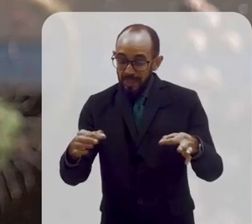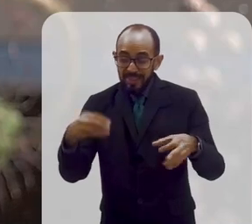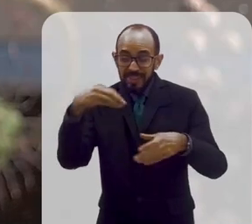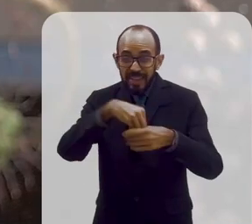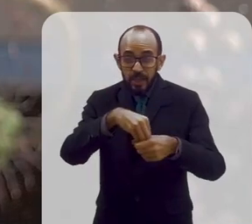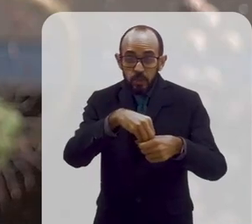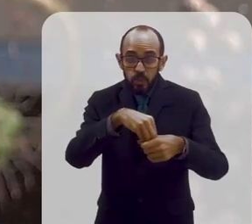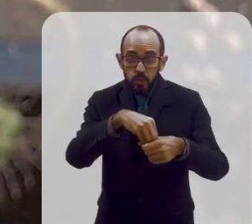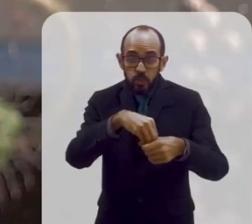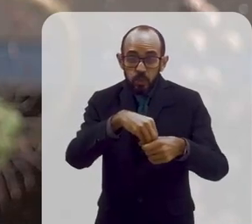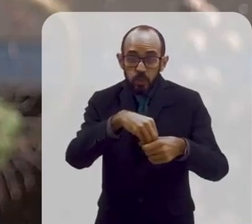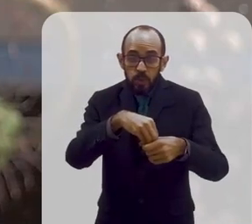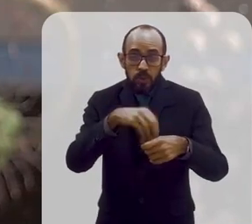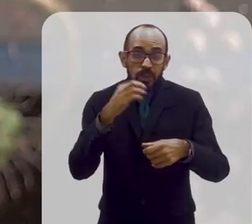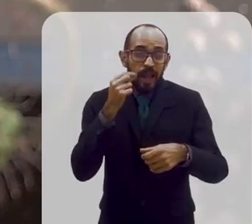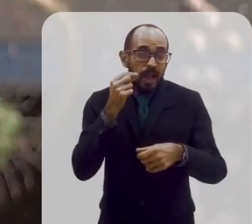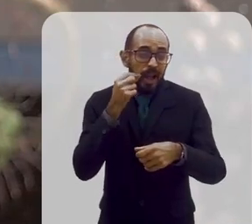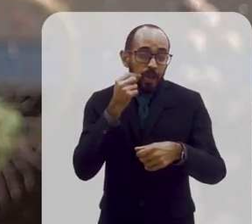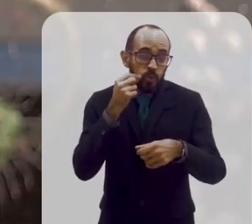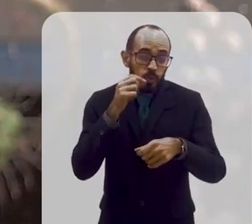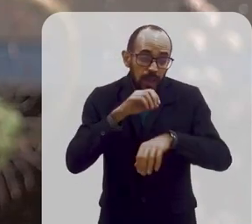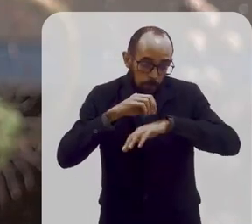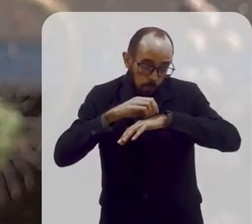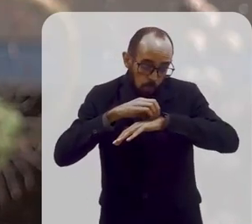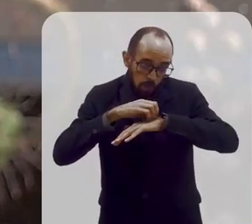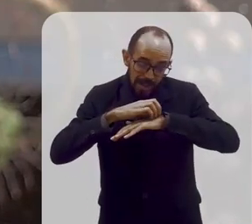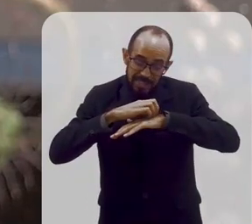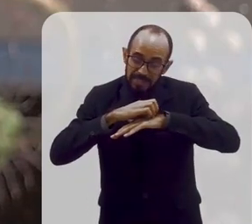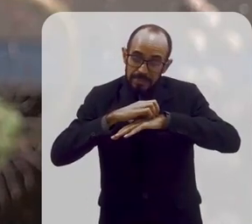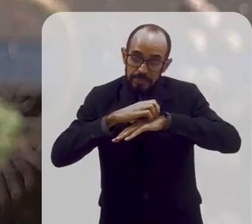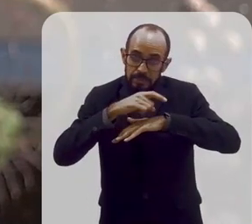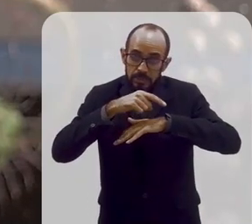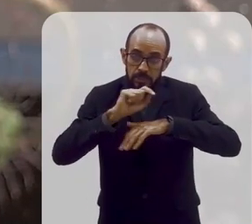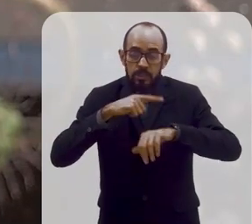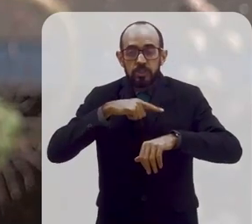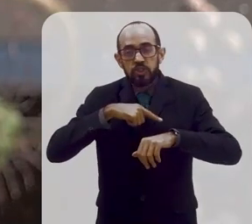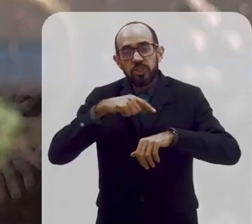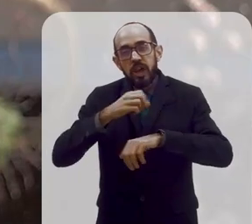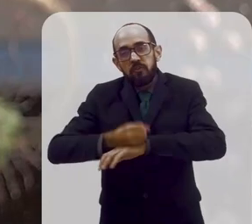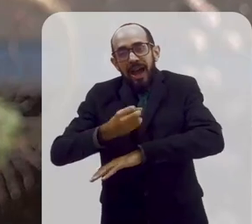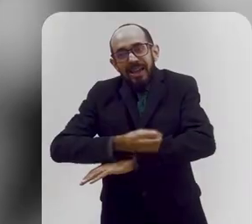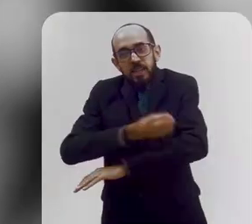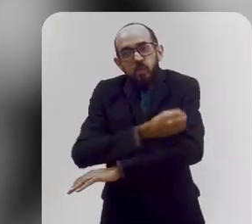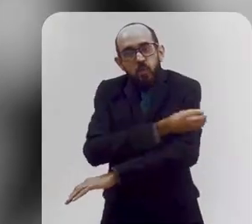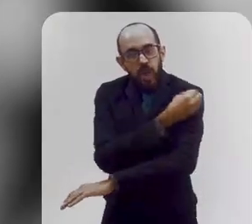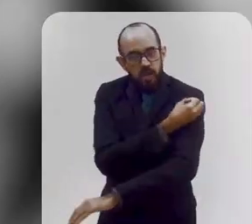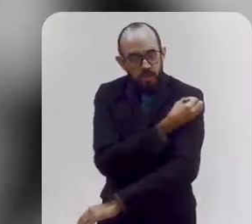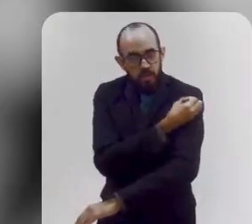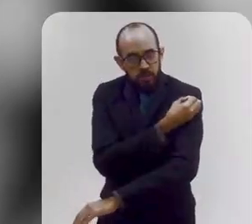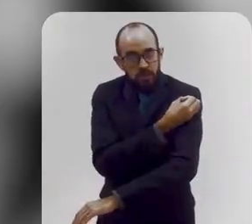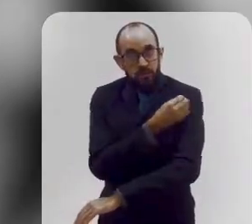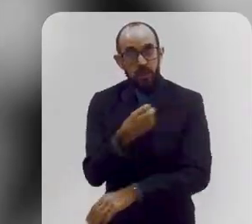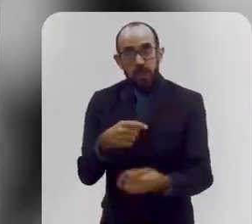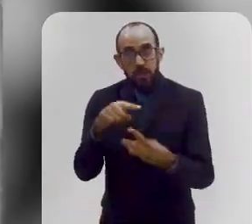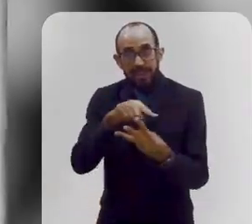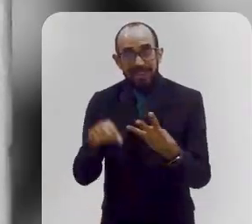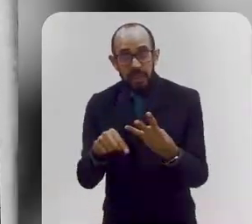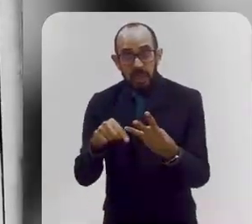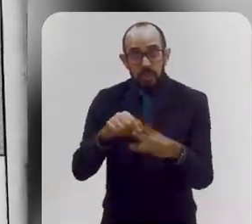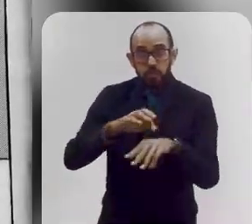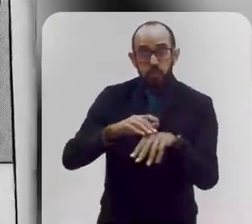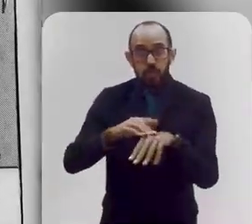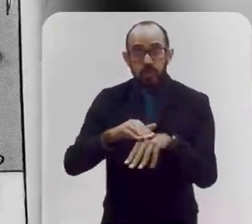buga do rato, e você tinha a varíola transmitida por um vírus. Então, essas três doenças eram doenças que